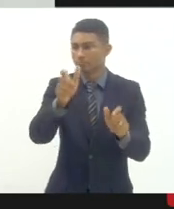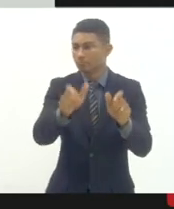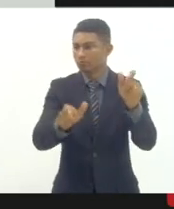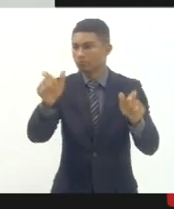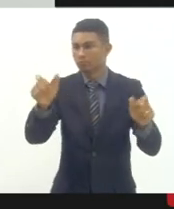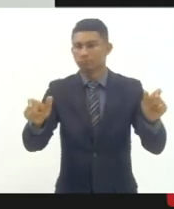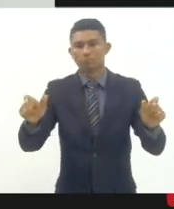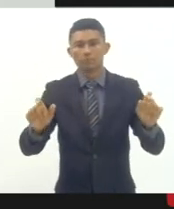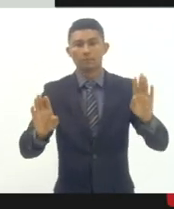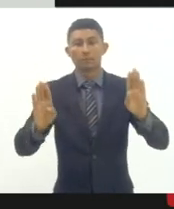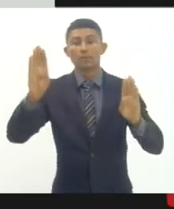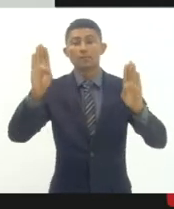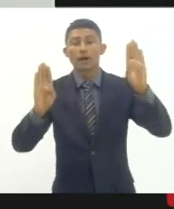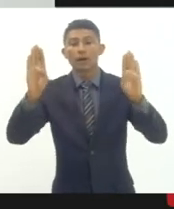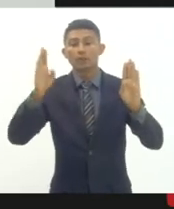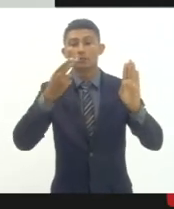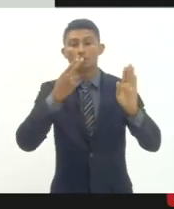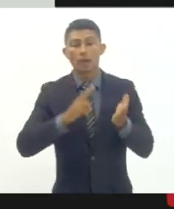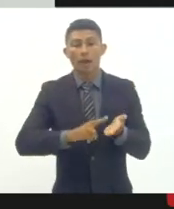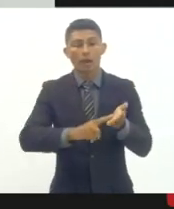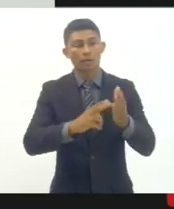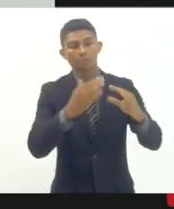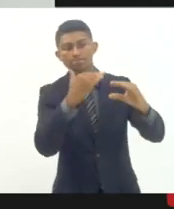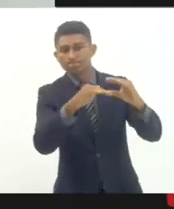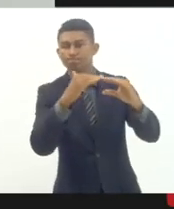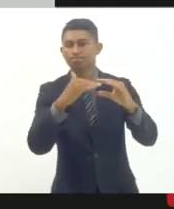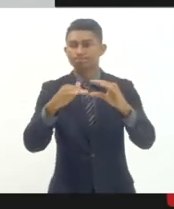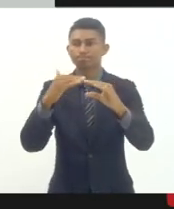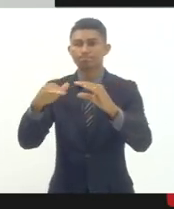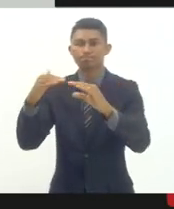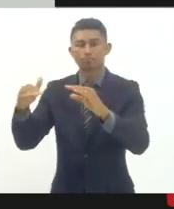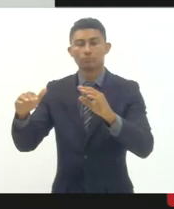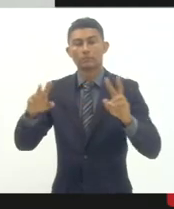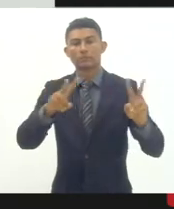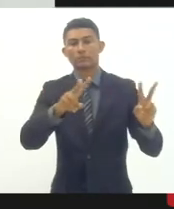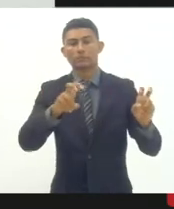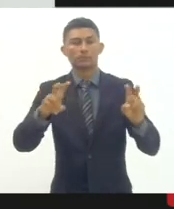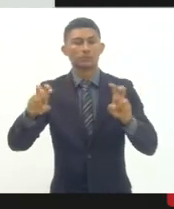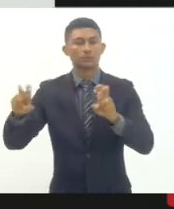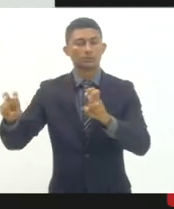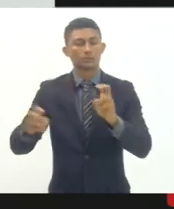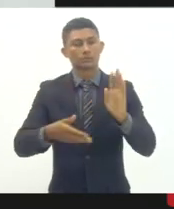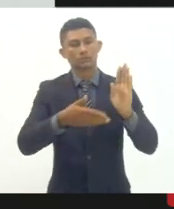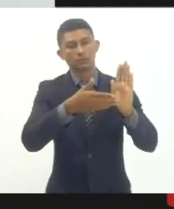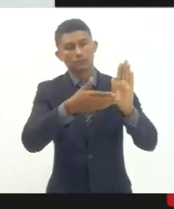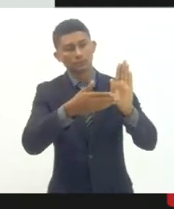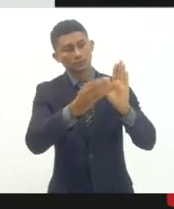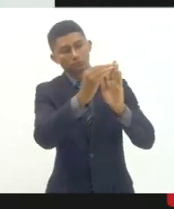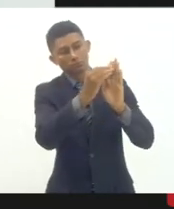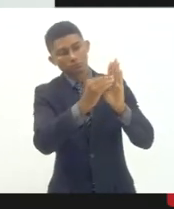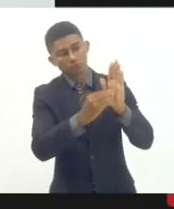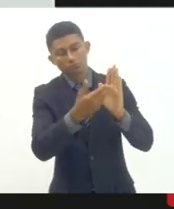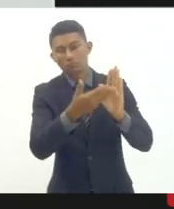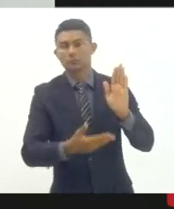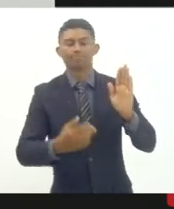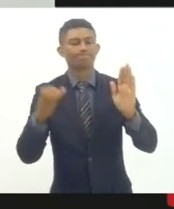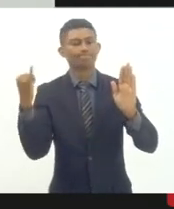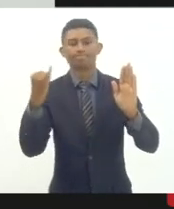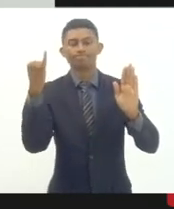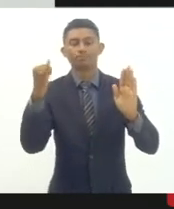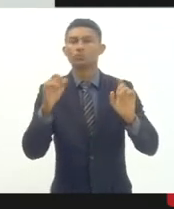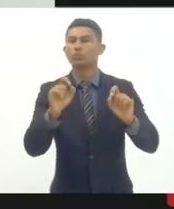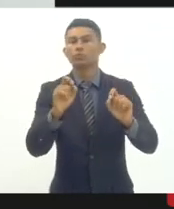importante os assuntos pelos quais estão inseridos nessa carta que fala sobre a questão